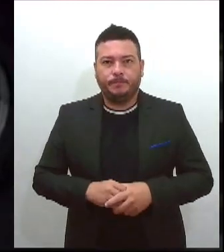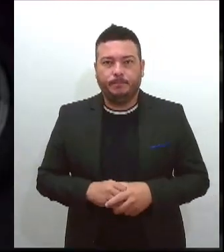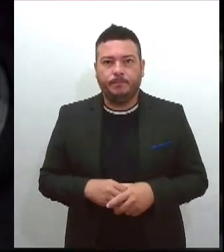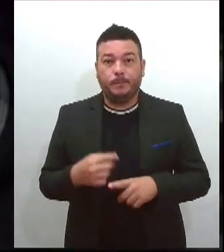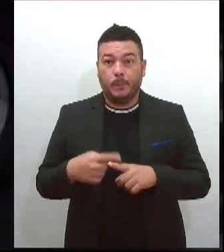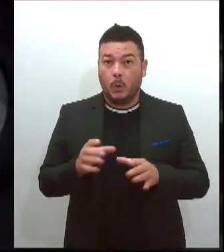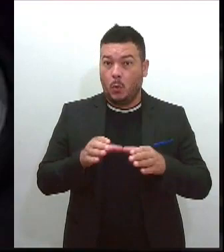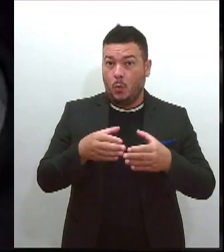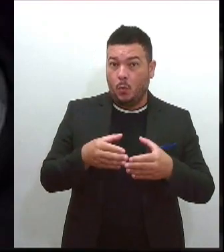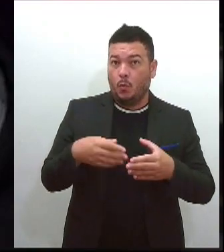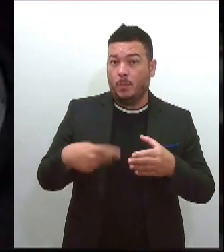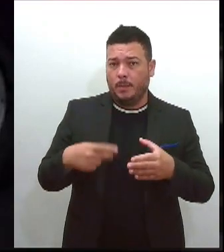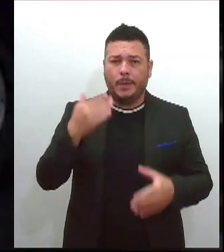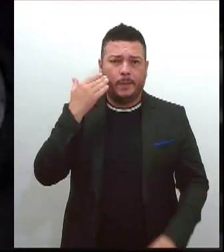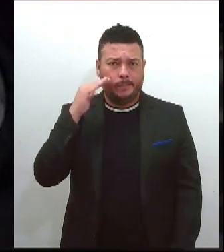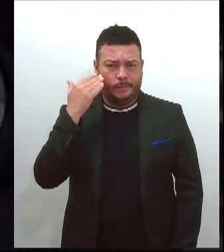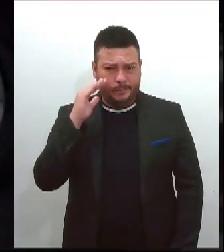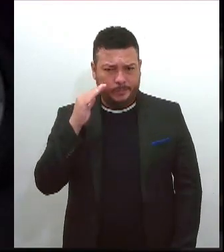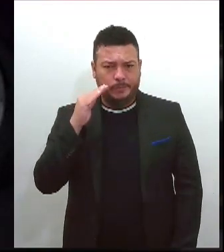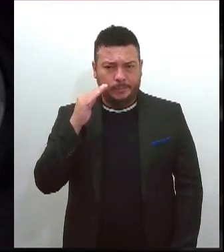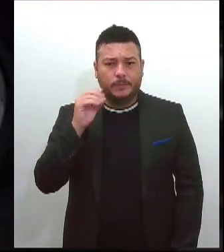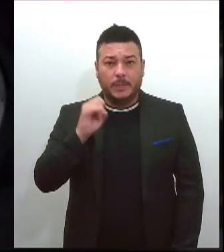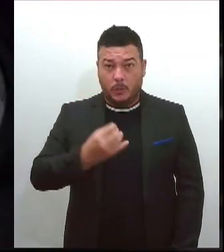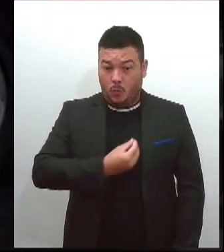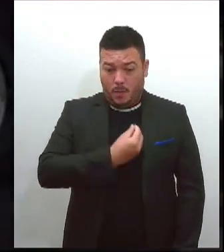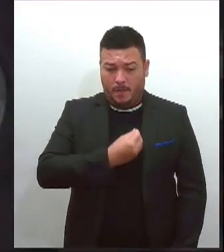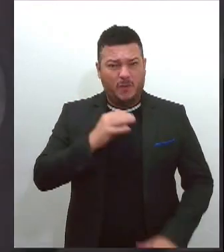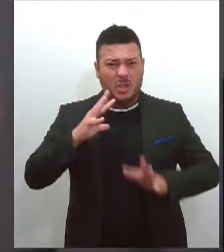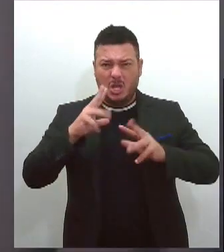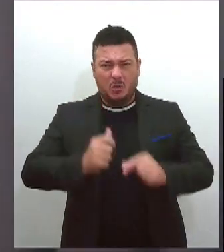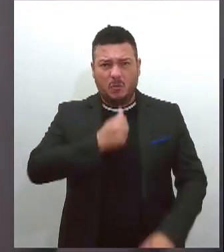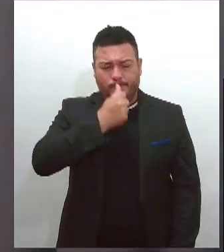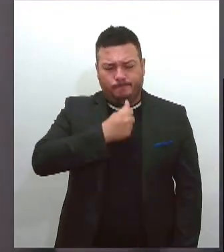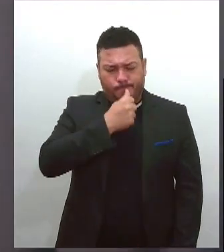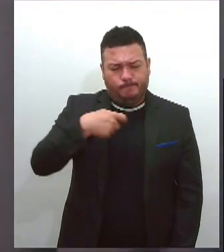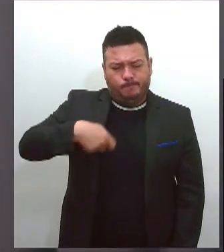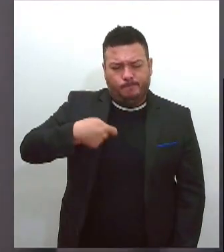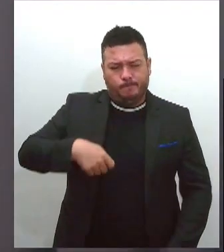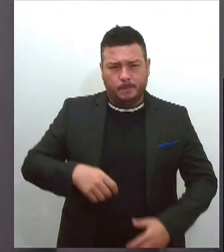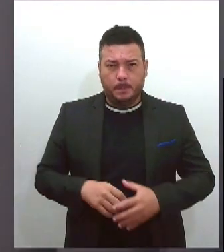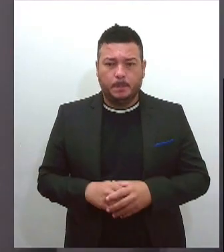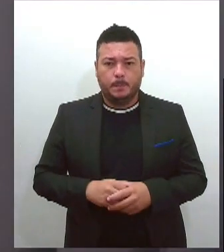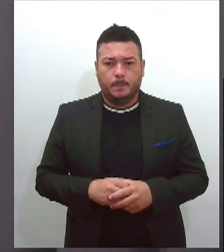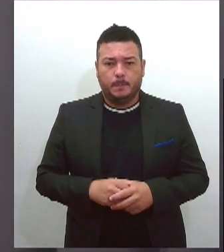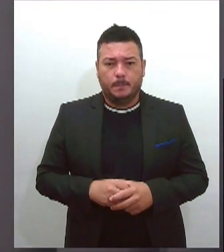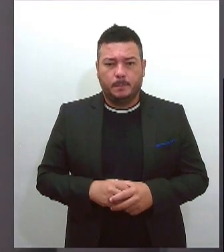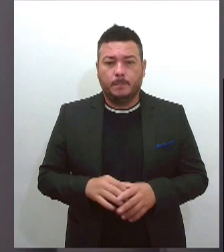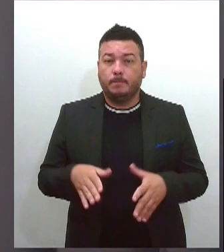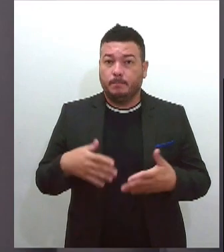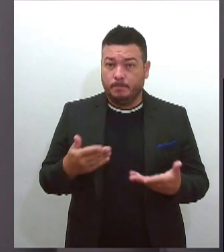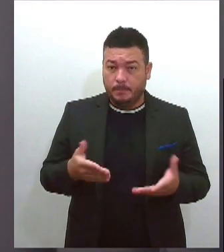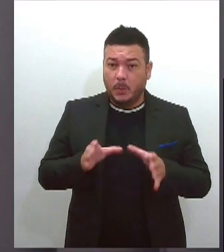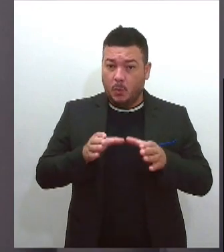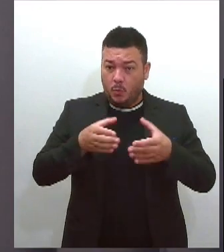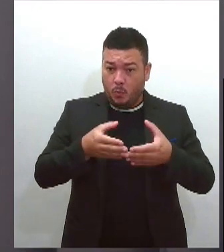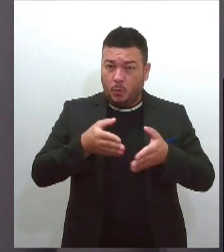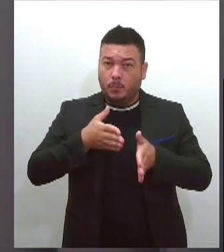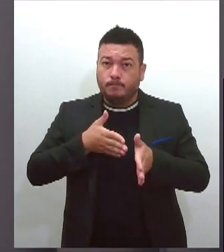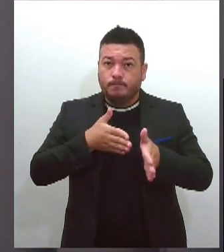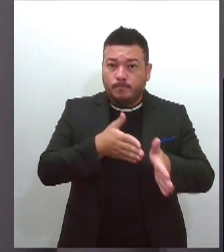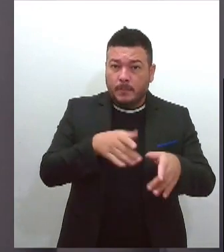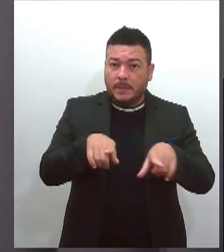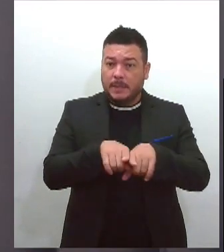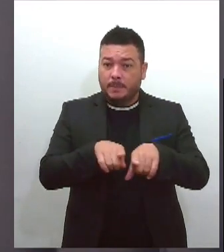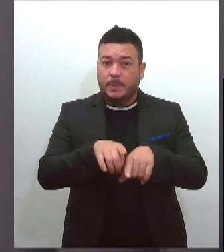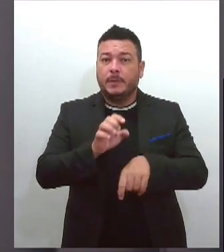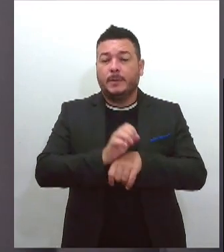compreende que por uma vida, todo sacrifício é dever. E olha o Corpo de Bombeiros Militar Estadual informou